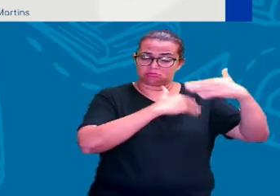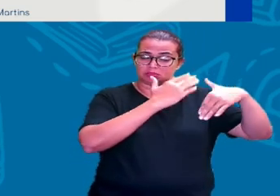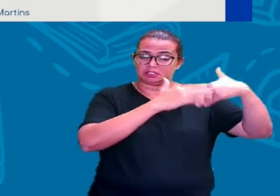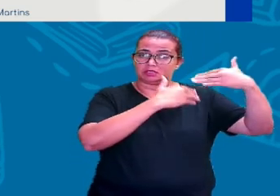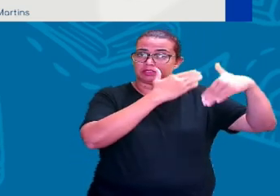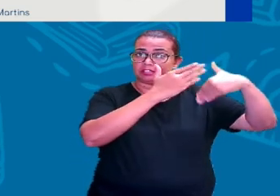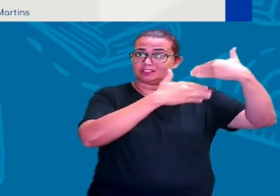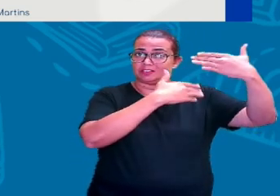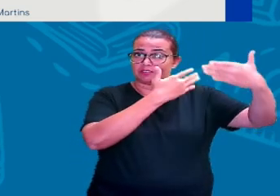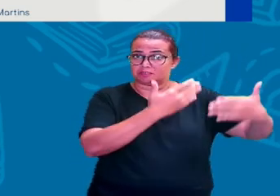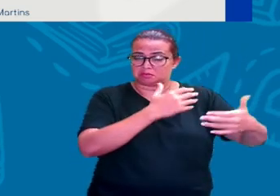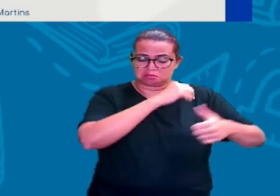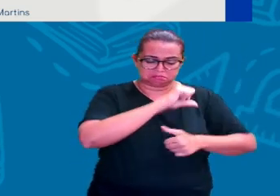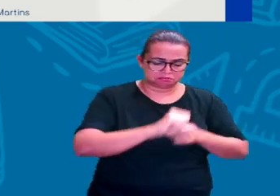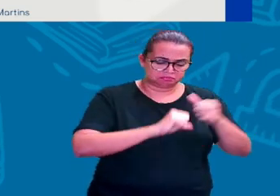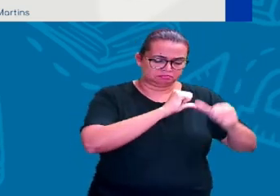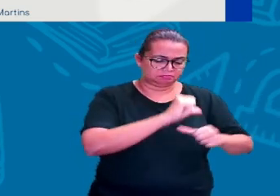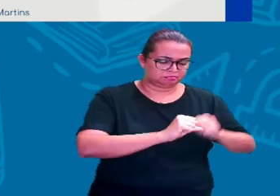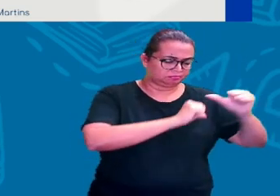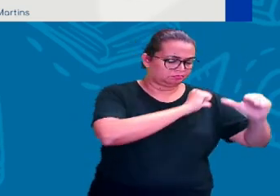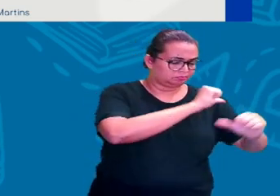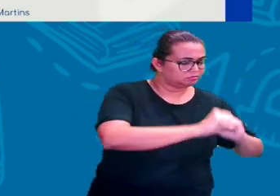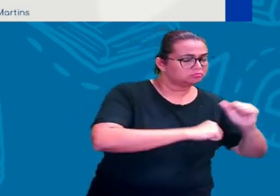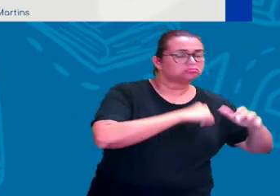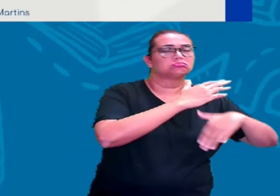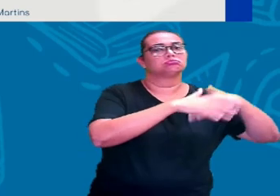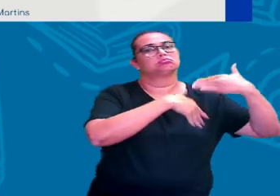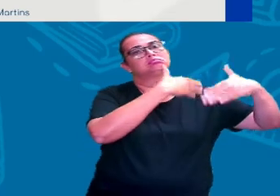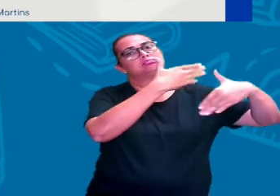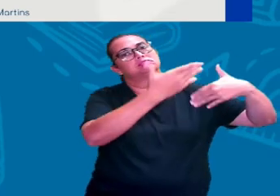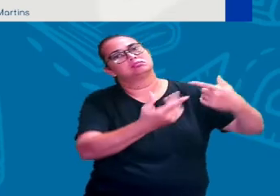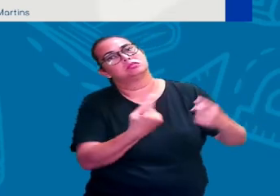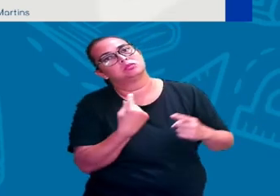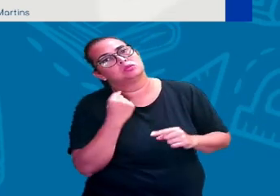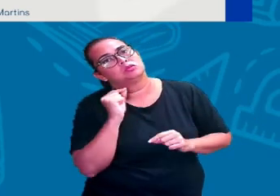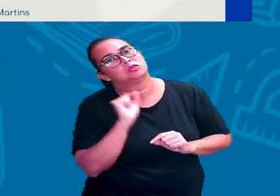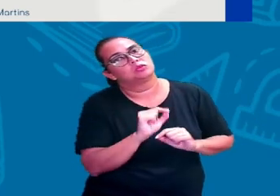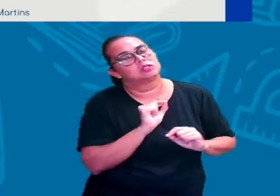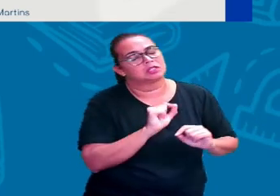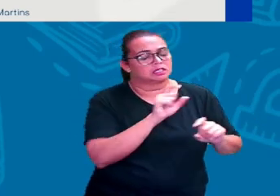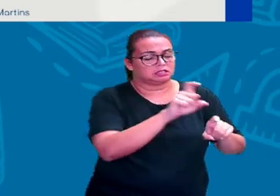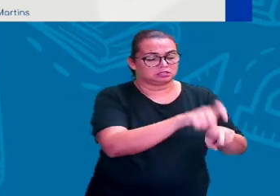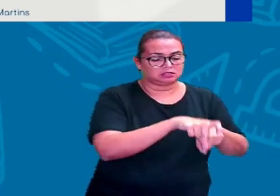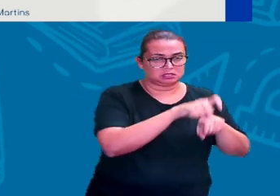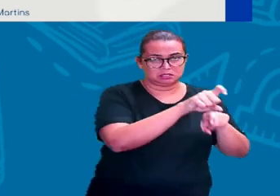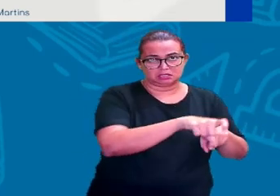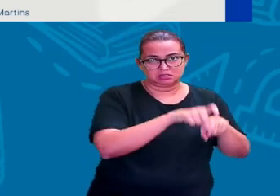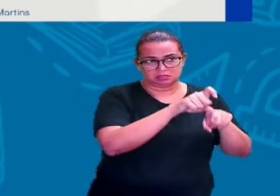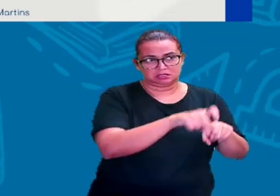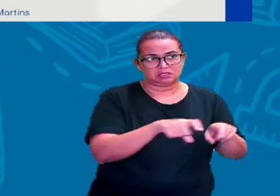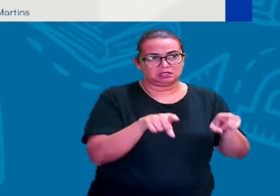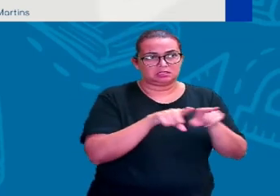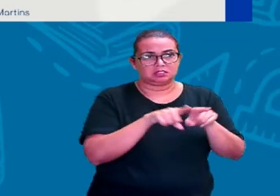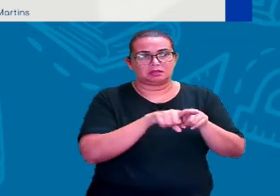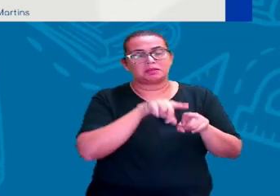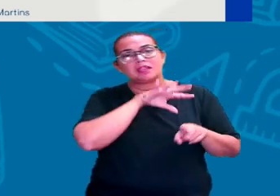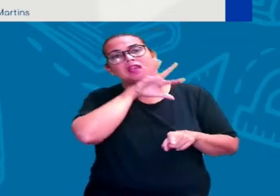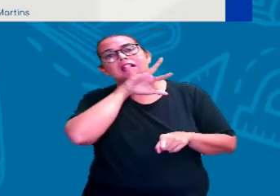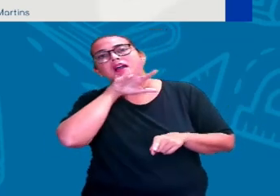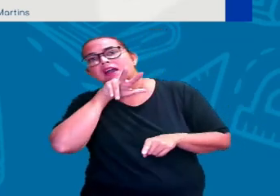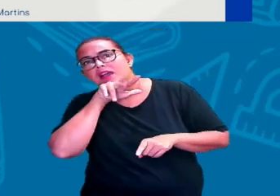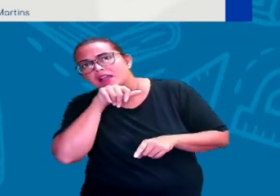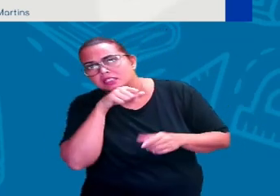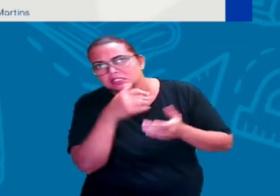falei, justamente por causa do desenvolvimento de técnicas de agricultura, né? De plantio e a criação de animais.